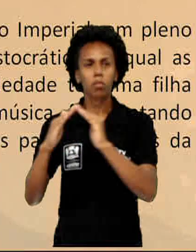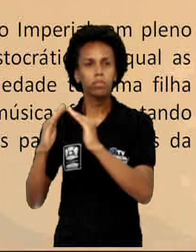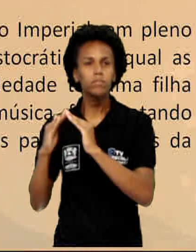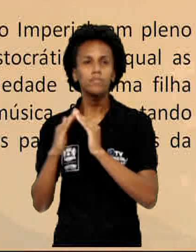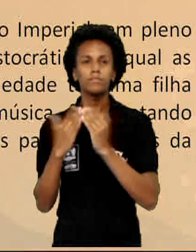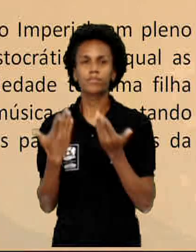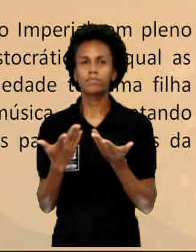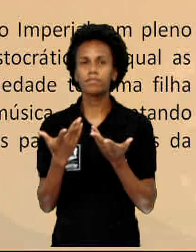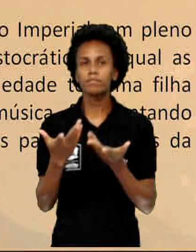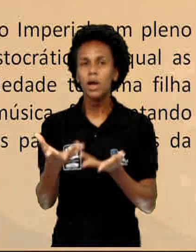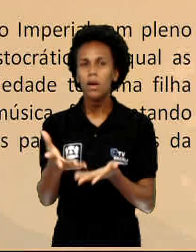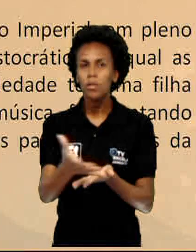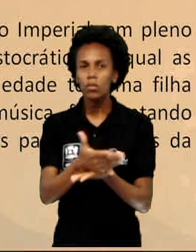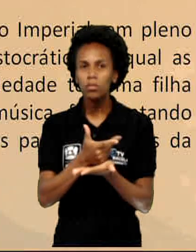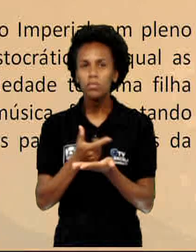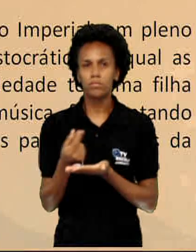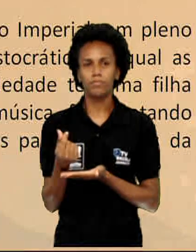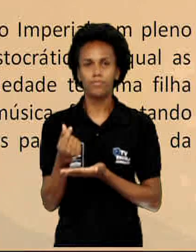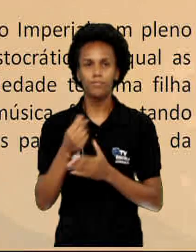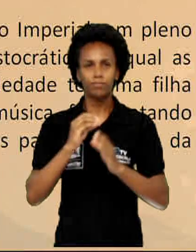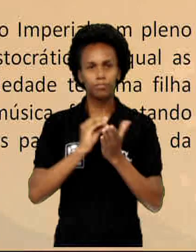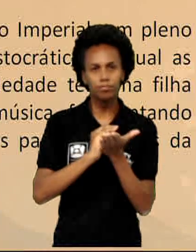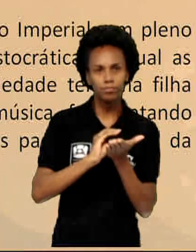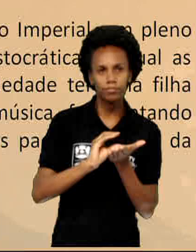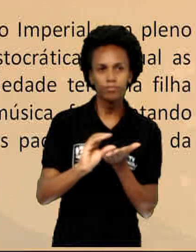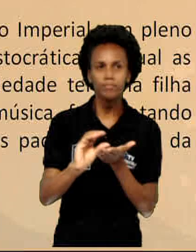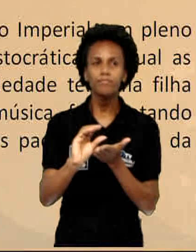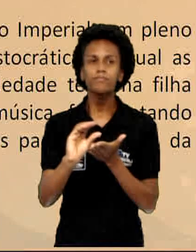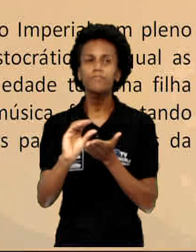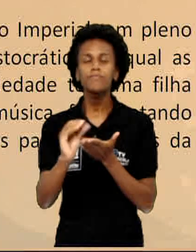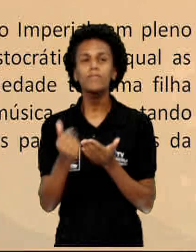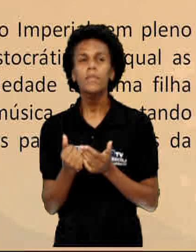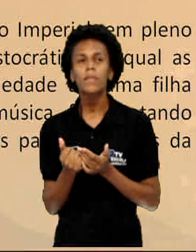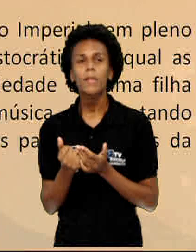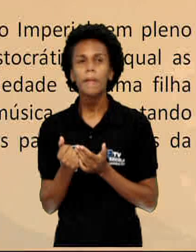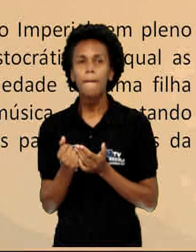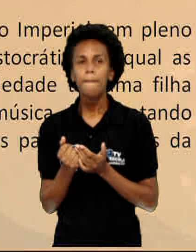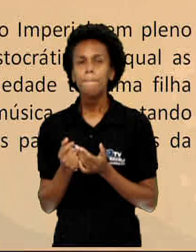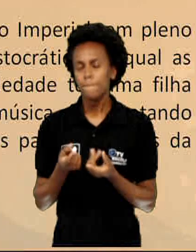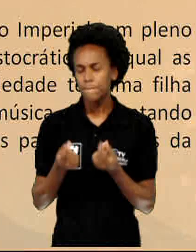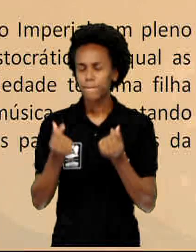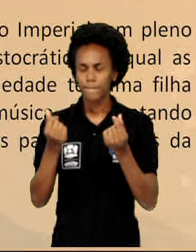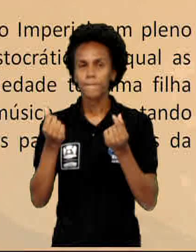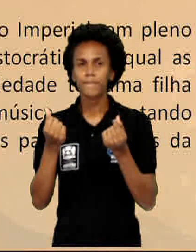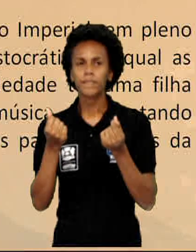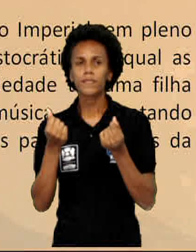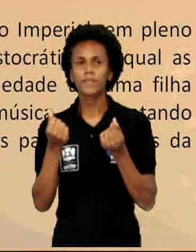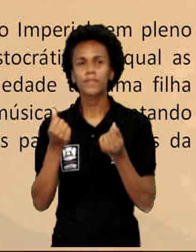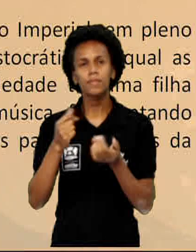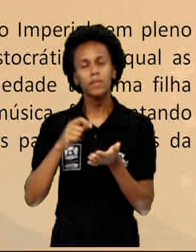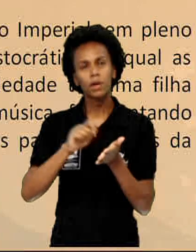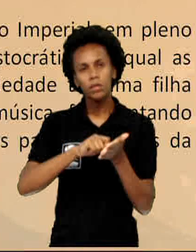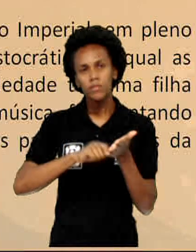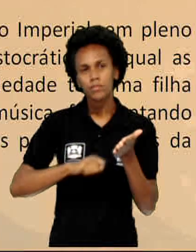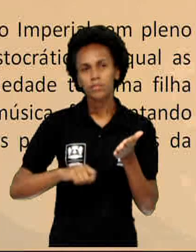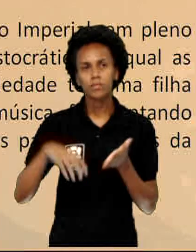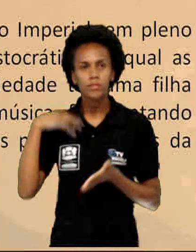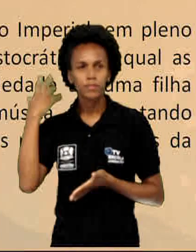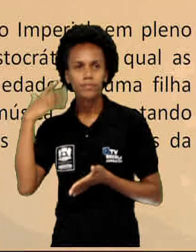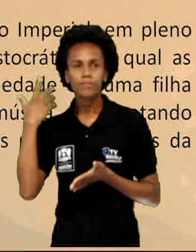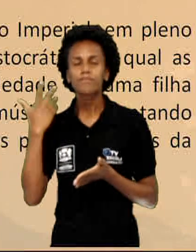Libertadora. E com o dinheiro da venda de suas músicas, comprou a alforria de vários